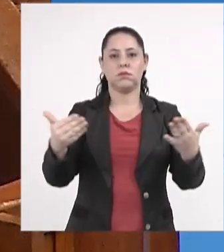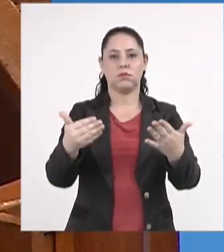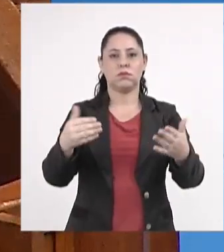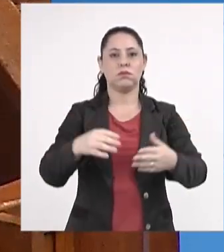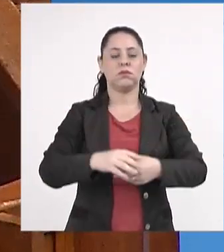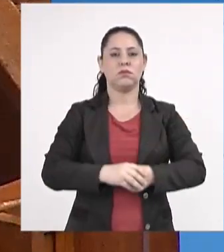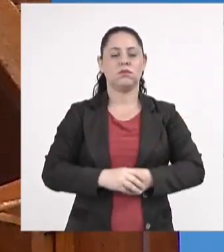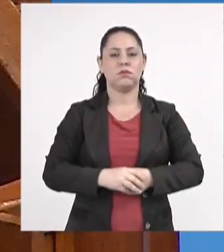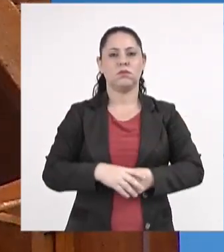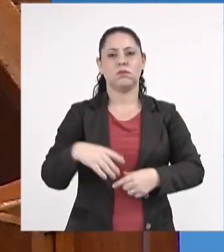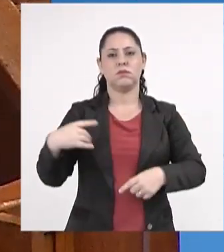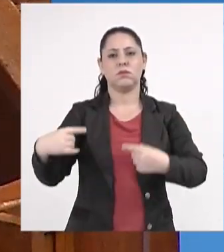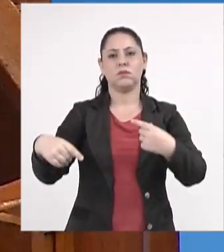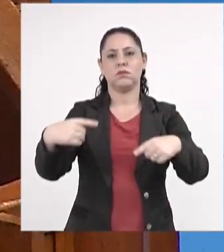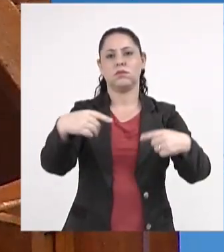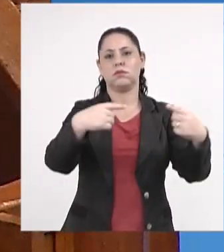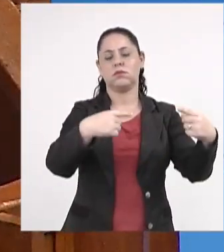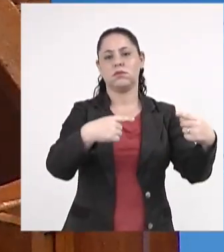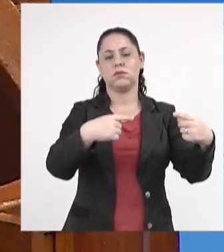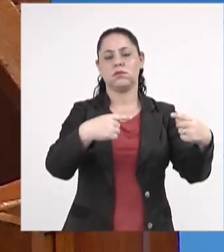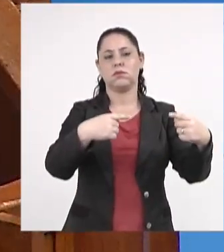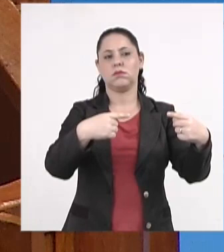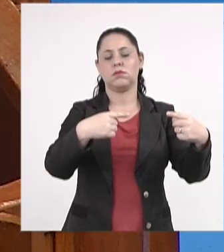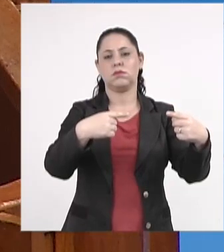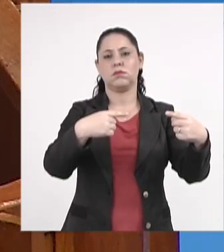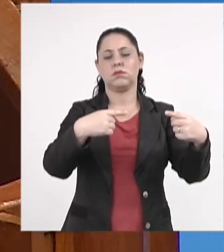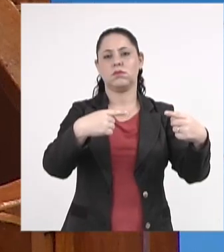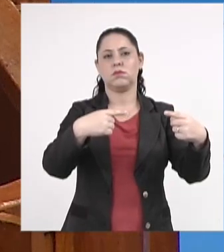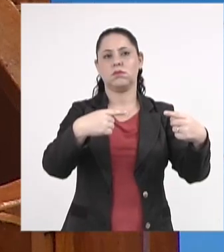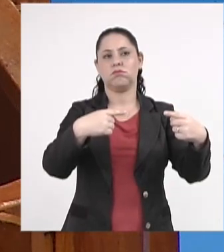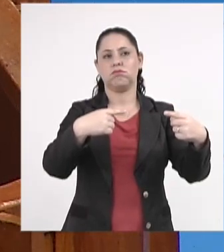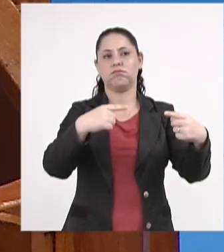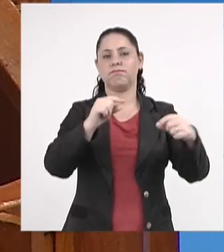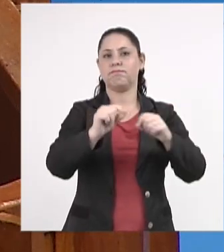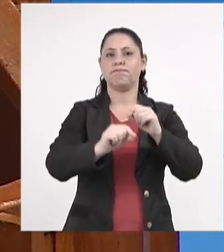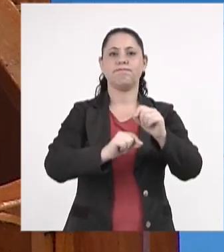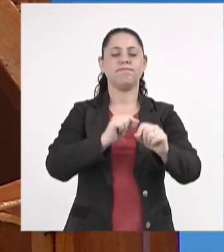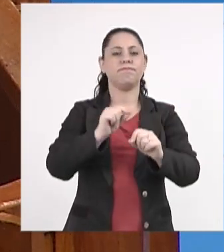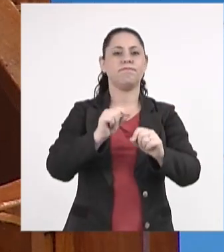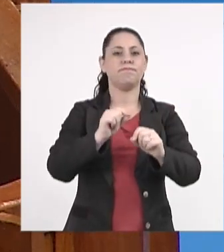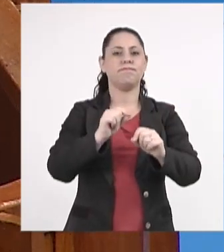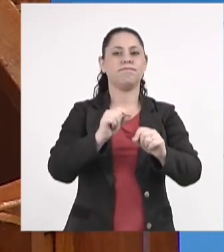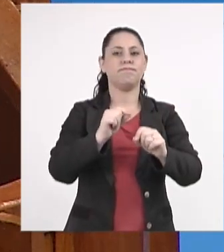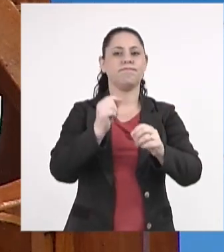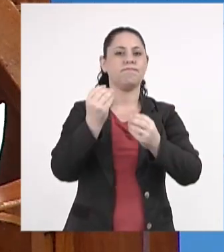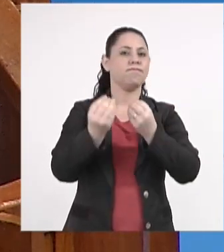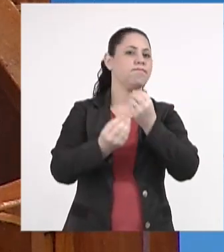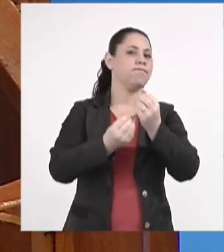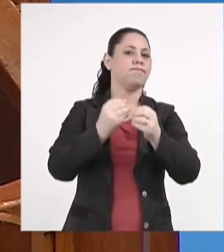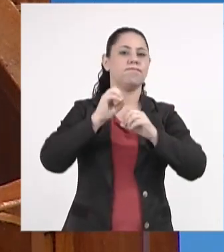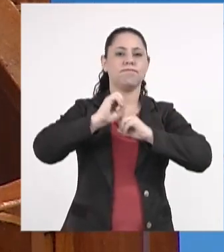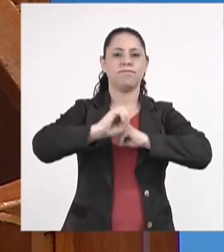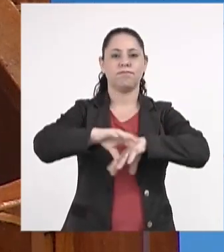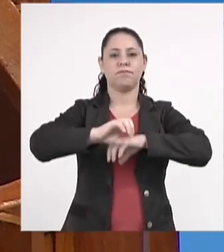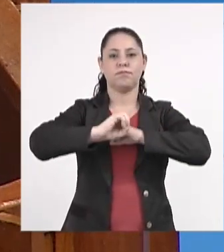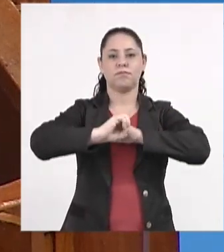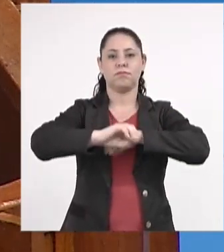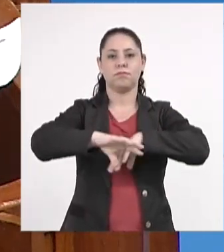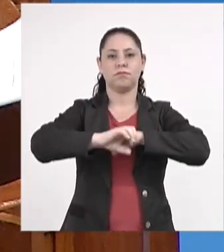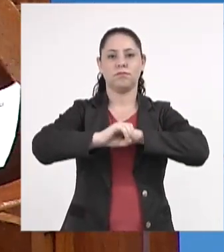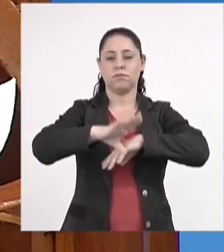um debate sobre a situação da educação,